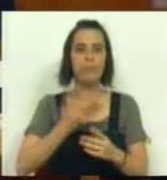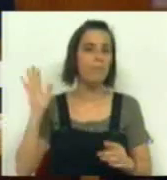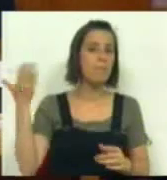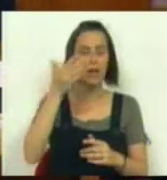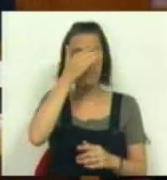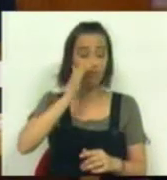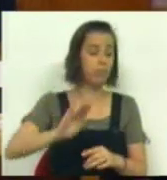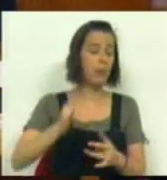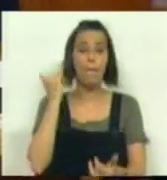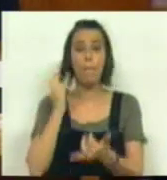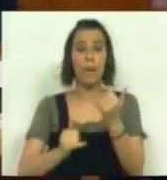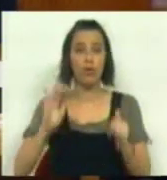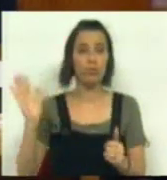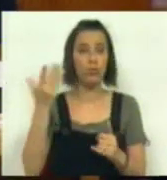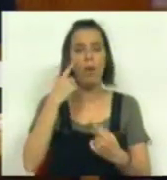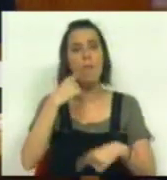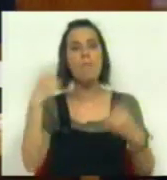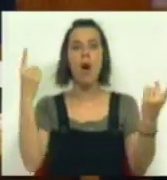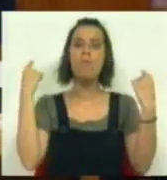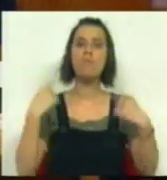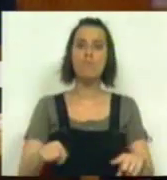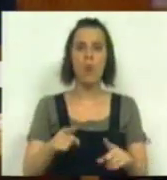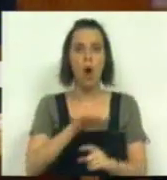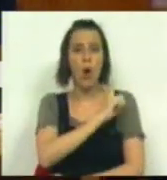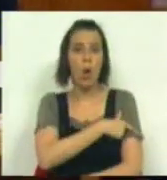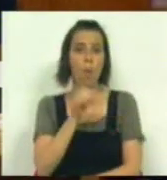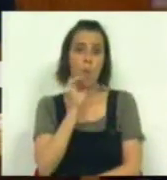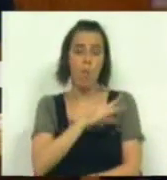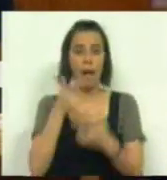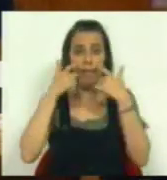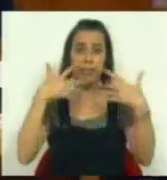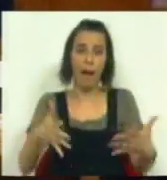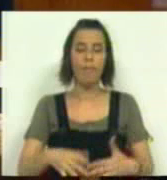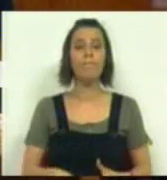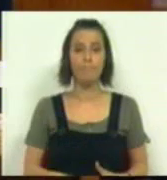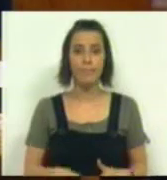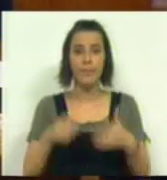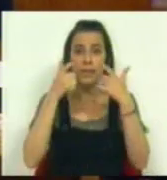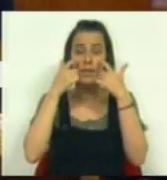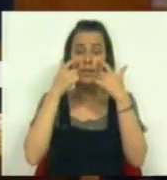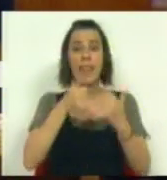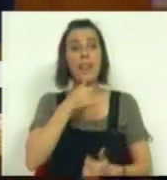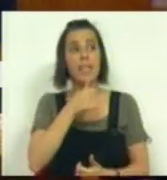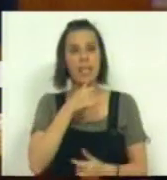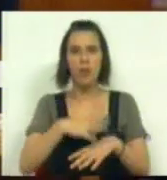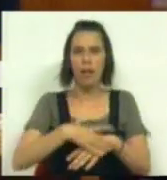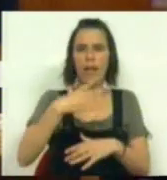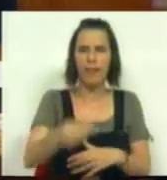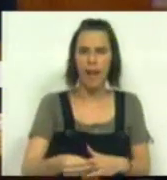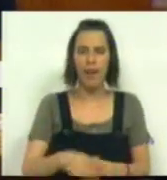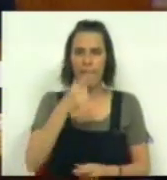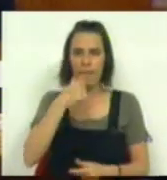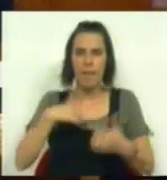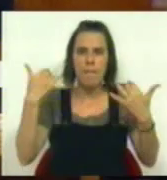mais cega e mais perigosa, mostrou apenas a sua incompetência e negligência. Decisões tardias,